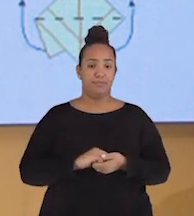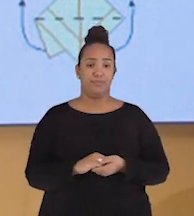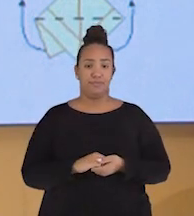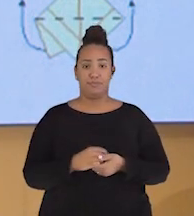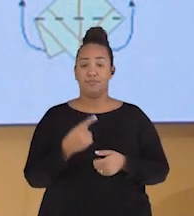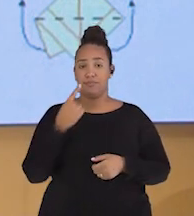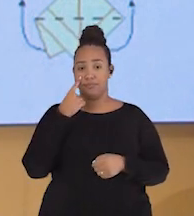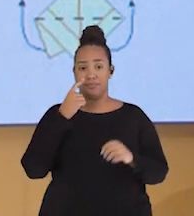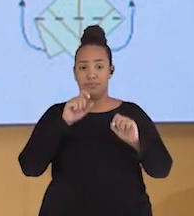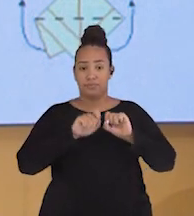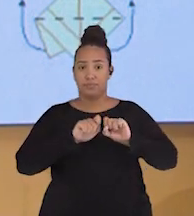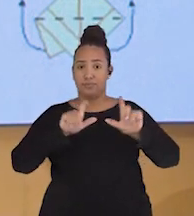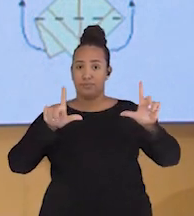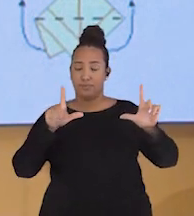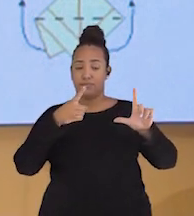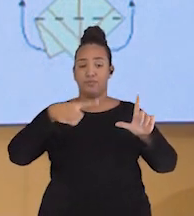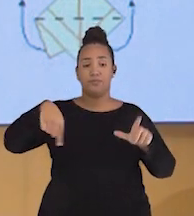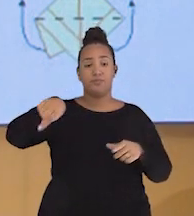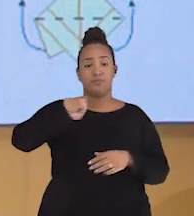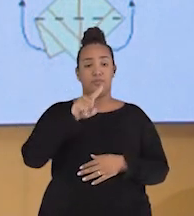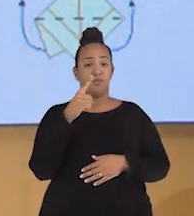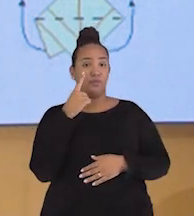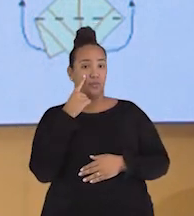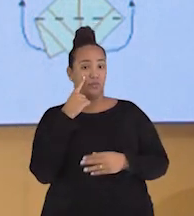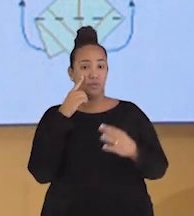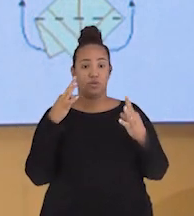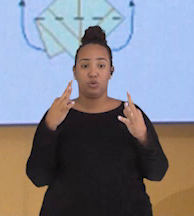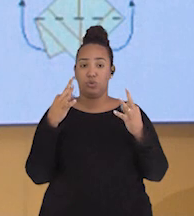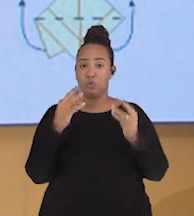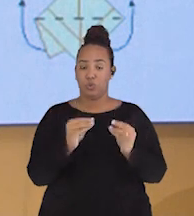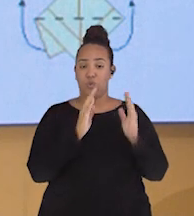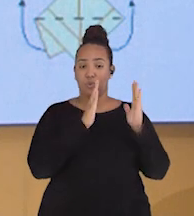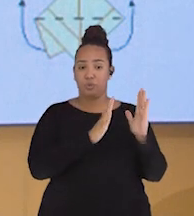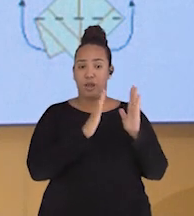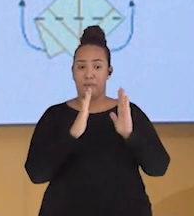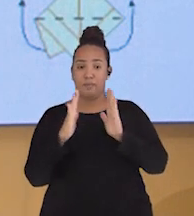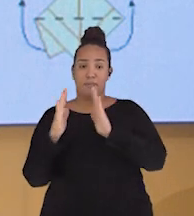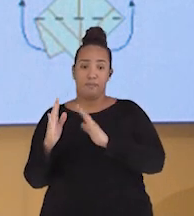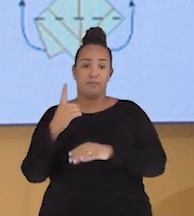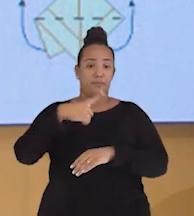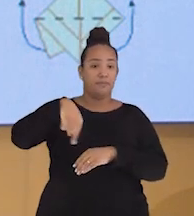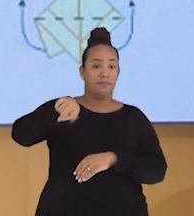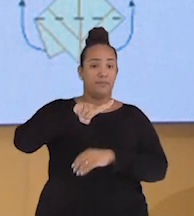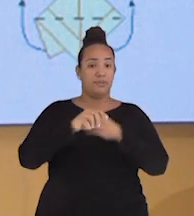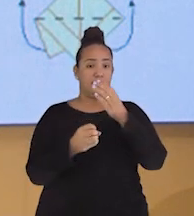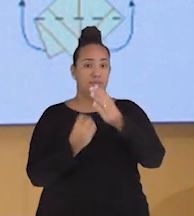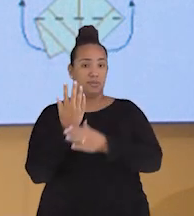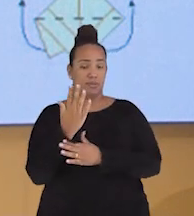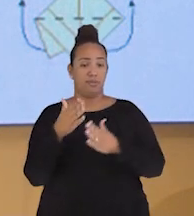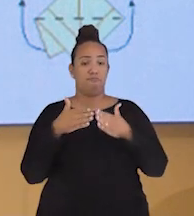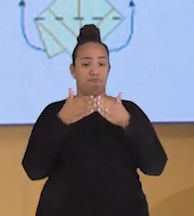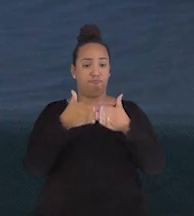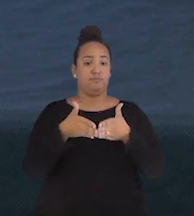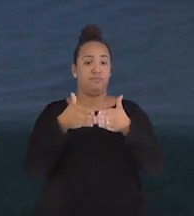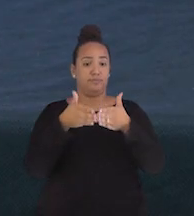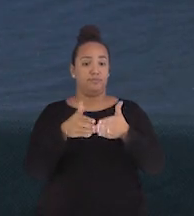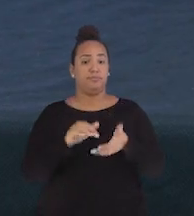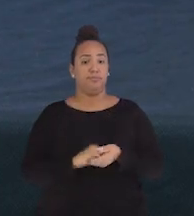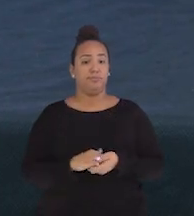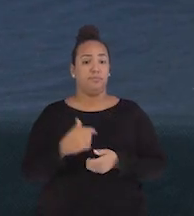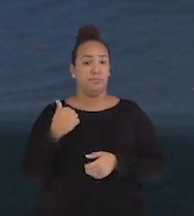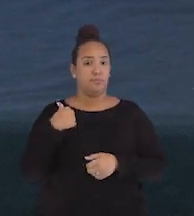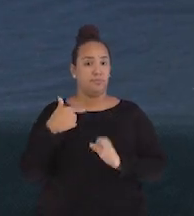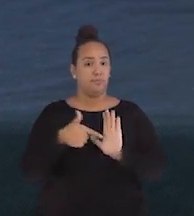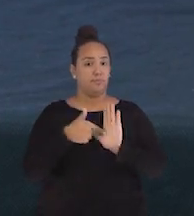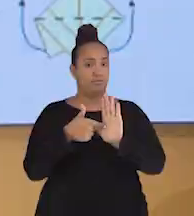na tela, vocês vão conseguir ver todas as etapas para poder fazer o barquinho de papel. Mas eu vou mostrar o